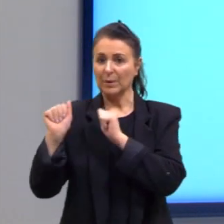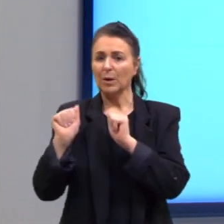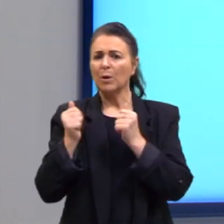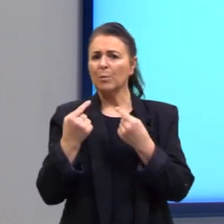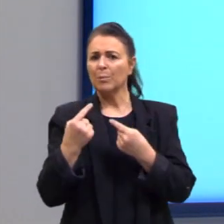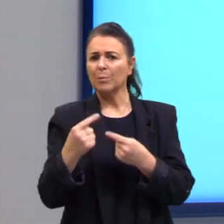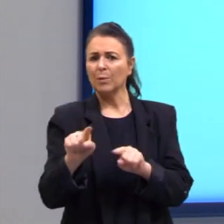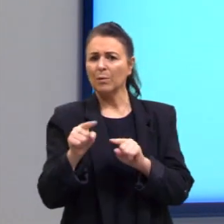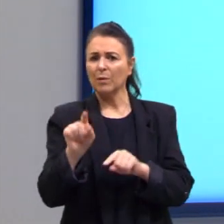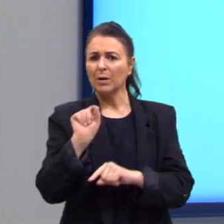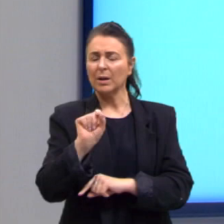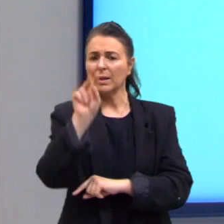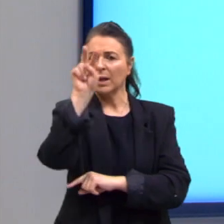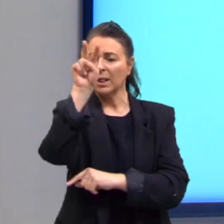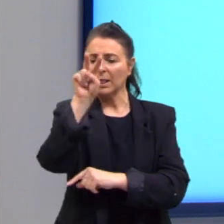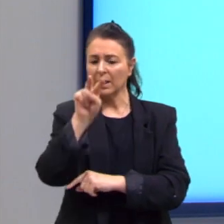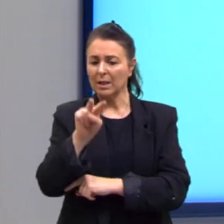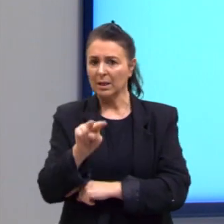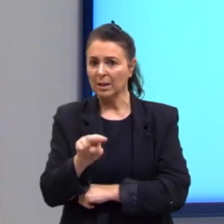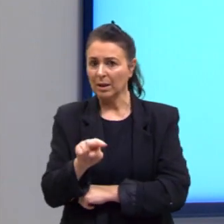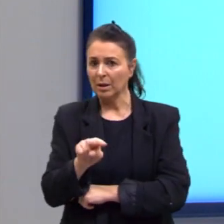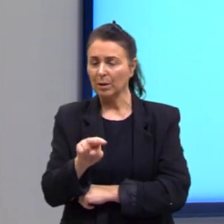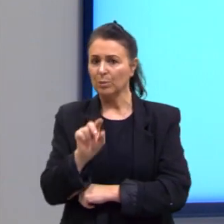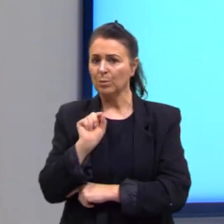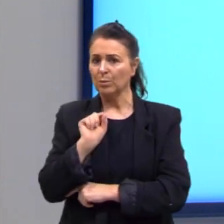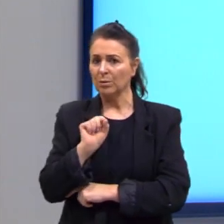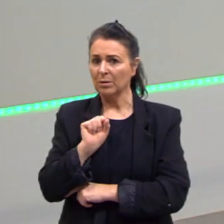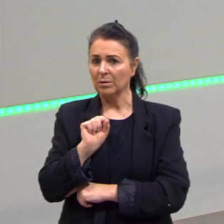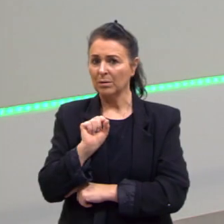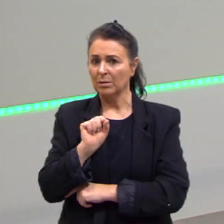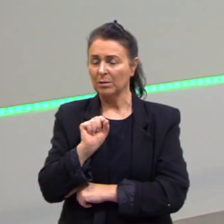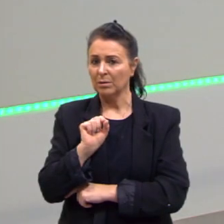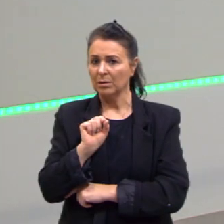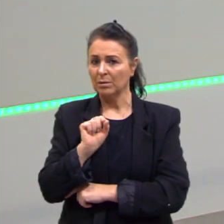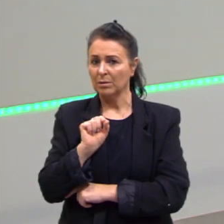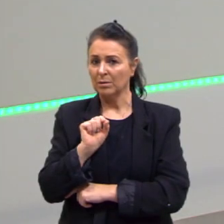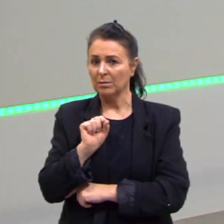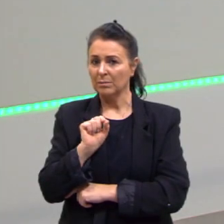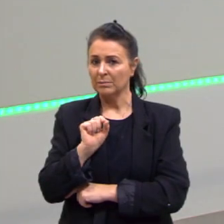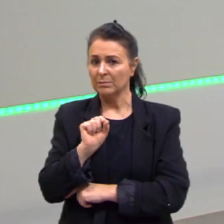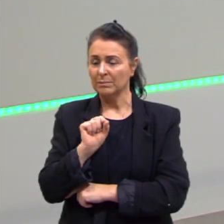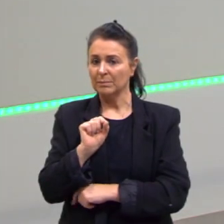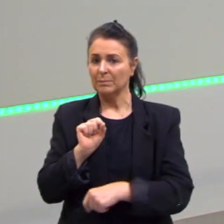leitor para. Lembra que eu comentei com vocês. Echemos-lhe.